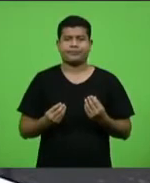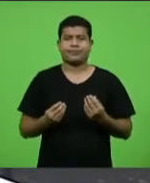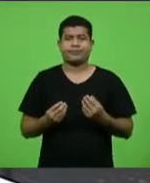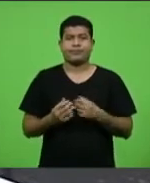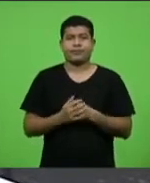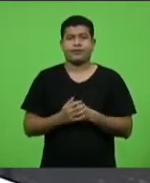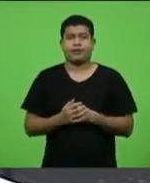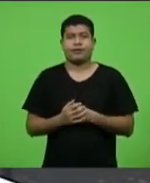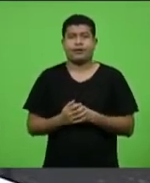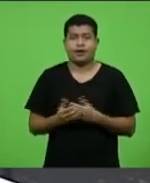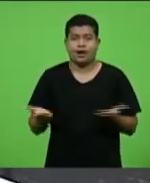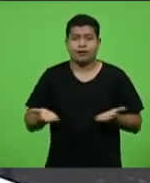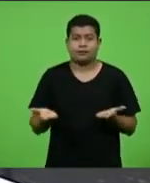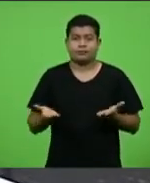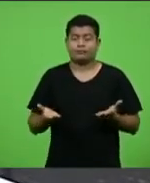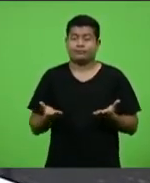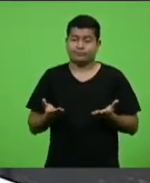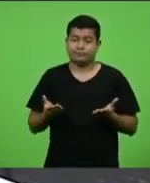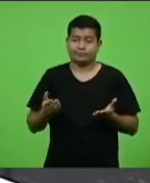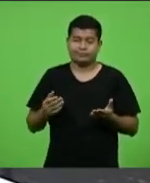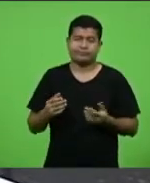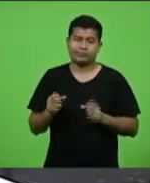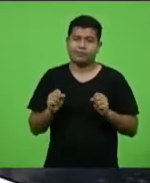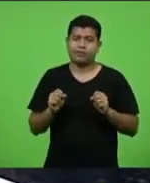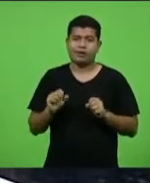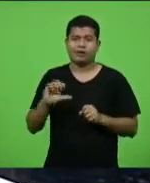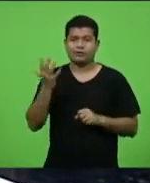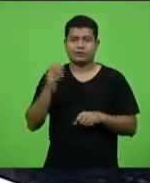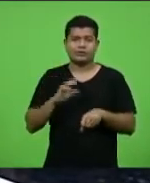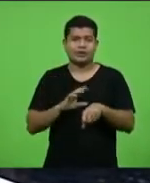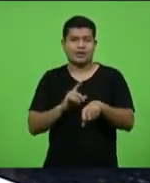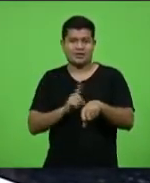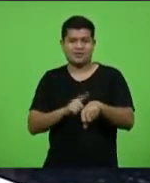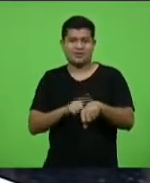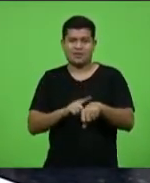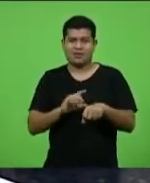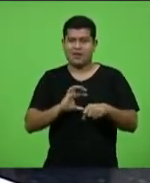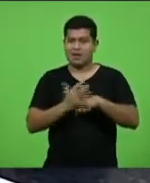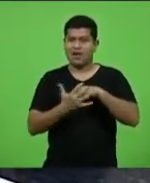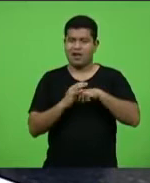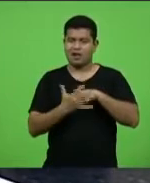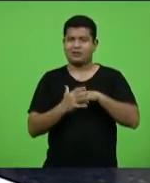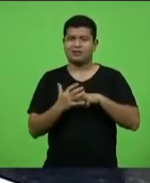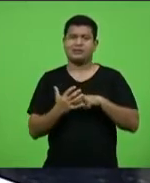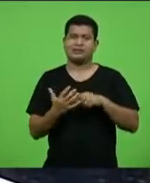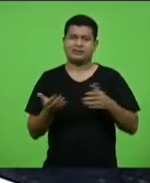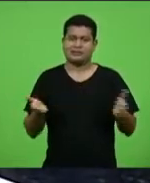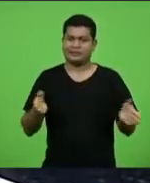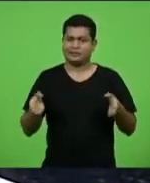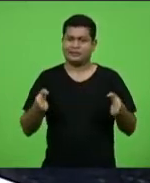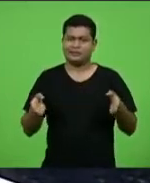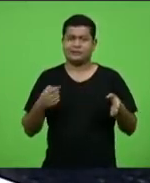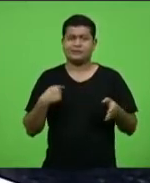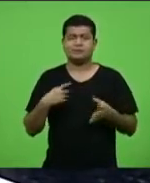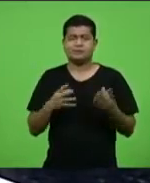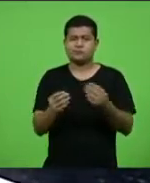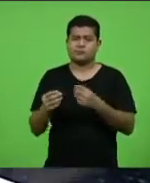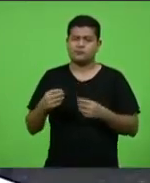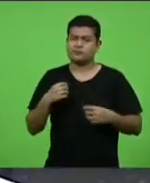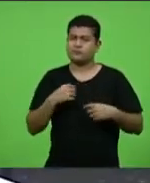mesmo num momento de pandemia, de tanta tristeza, de tantas mortes. Mais um dado